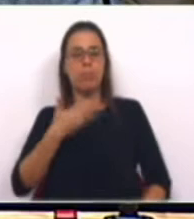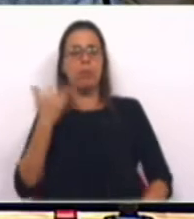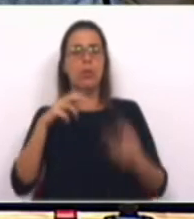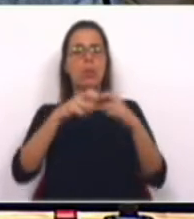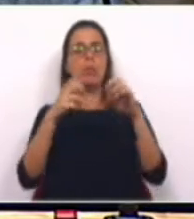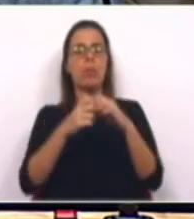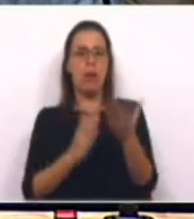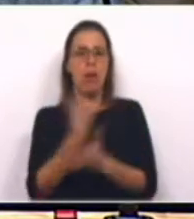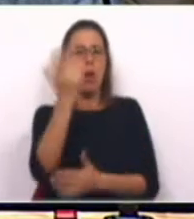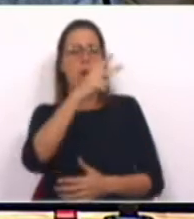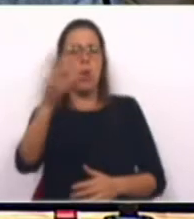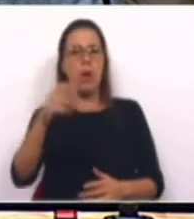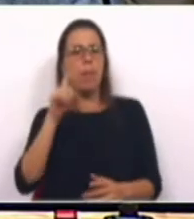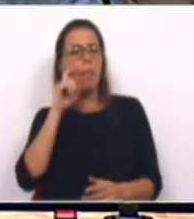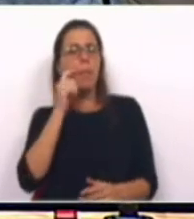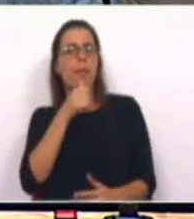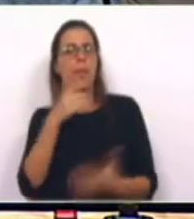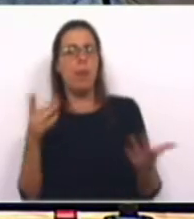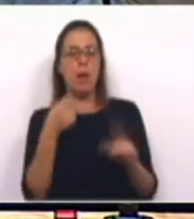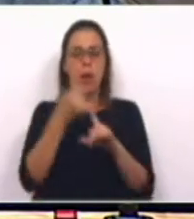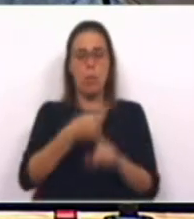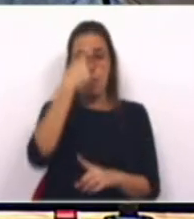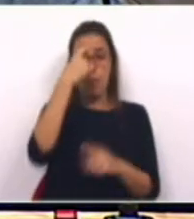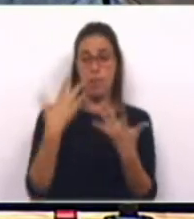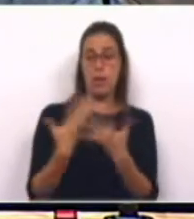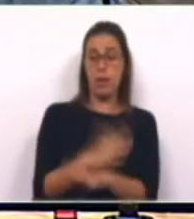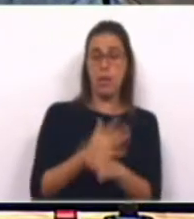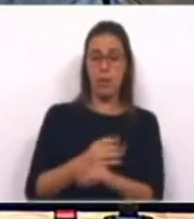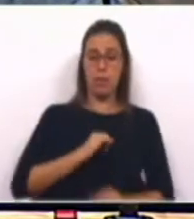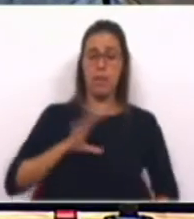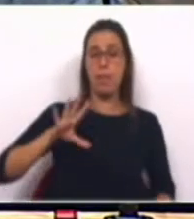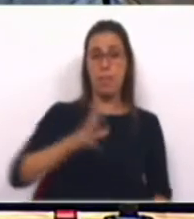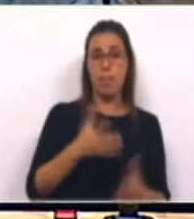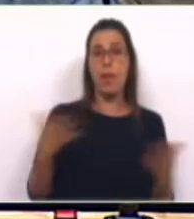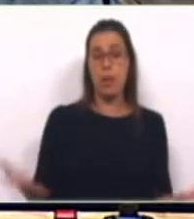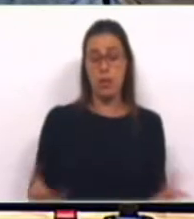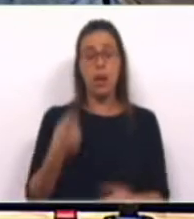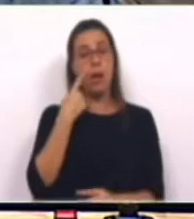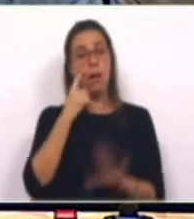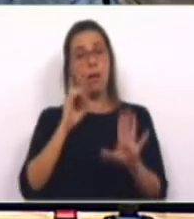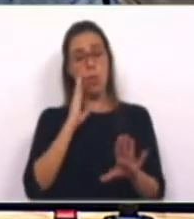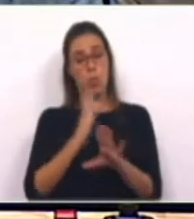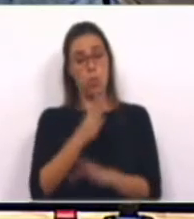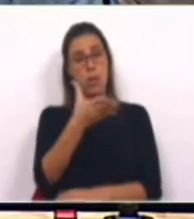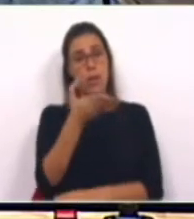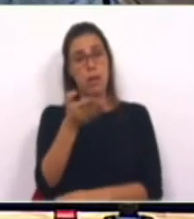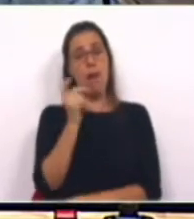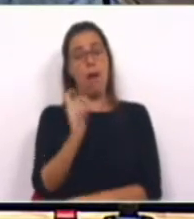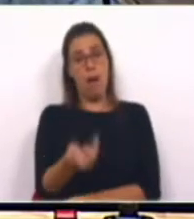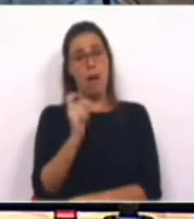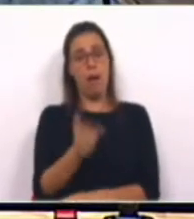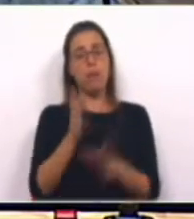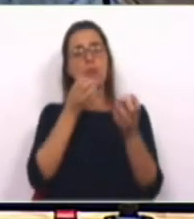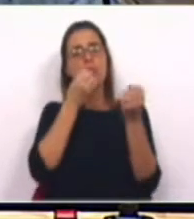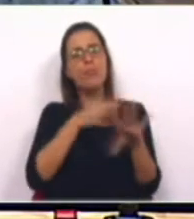problemas crónicos de prevenção e combate a incêndios no nosso país. Durante os últimos 17 anos